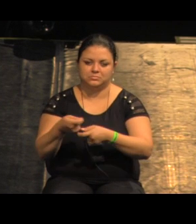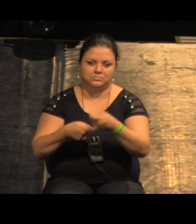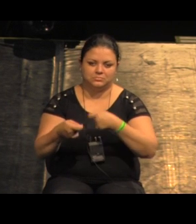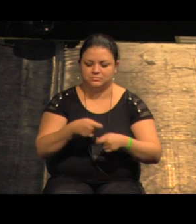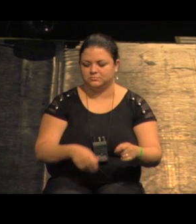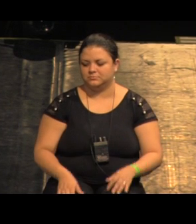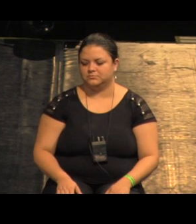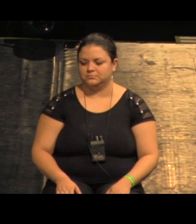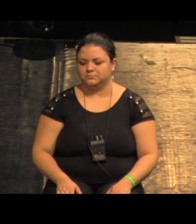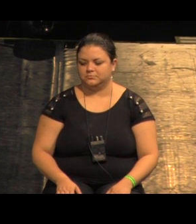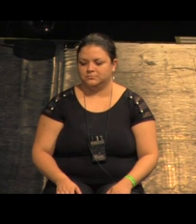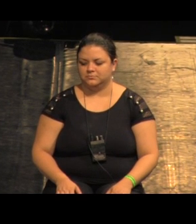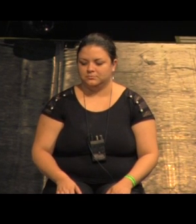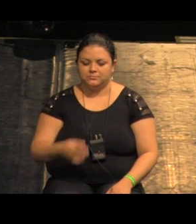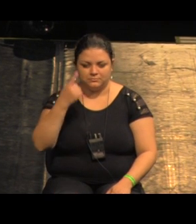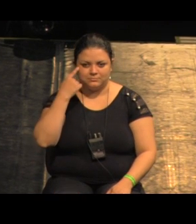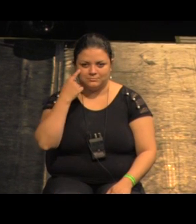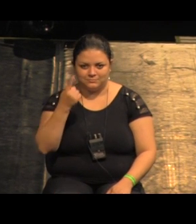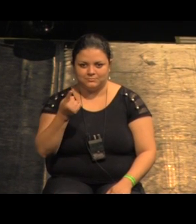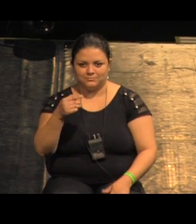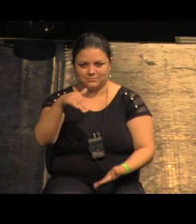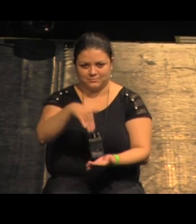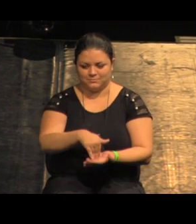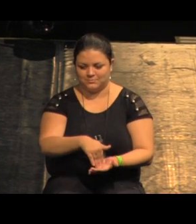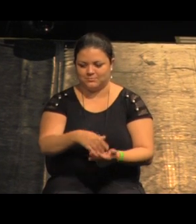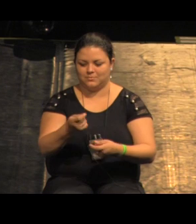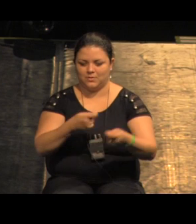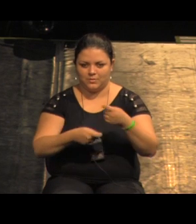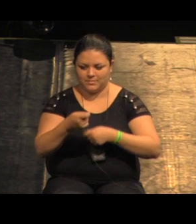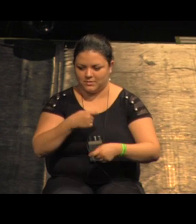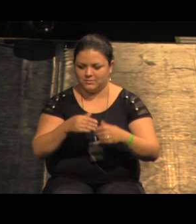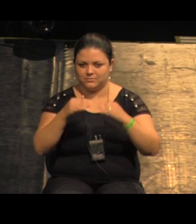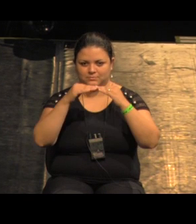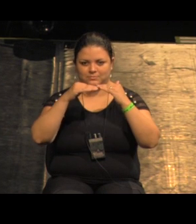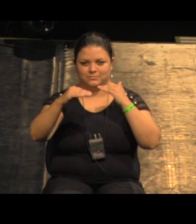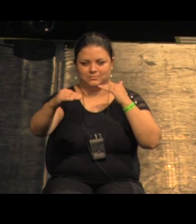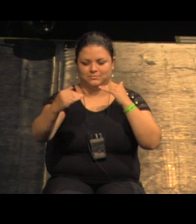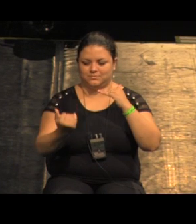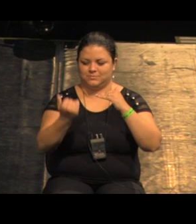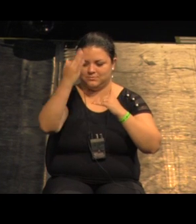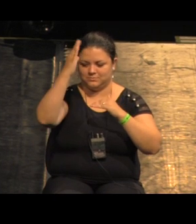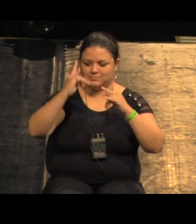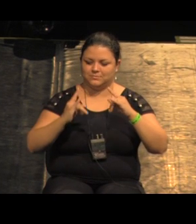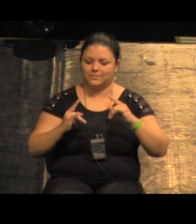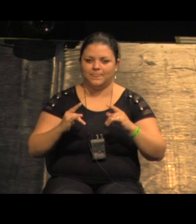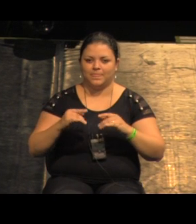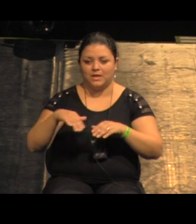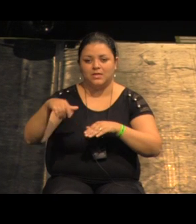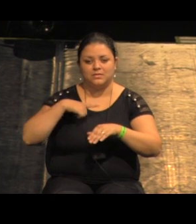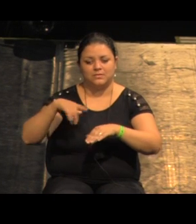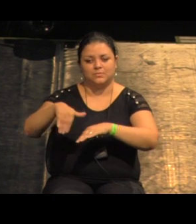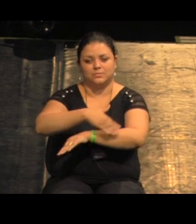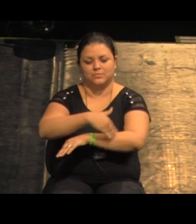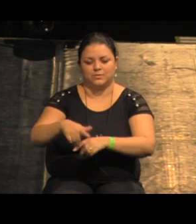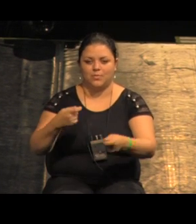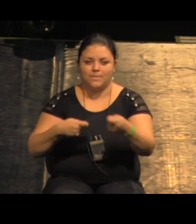essa é a relação veja aquele corte o comércio está do pilar para dentro tem essa mezanina a relação com a rua comercial existente e